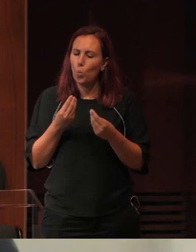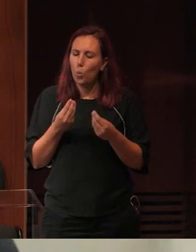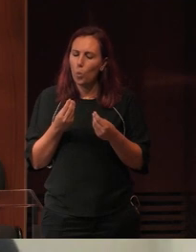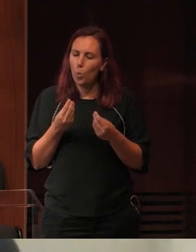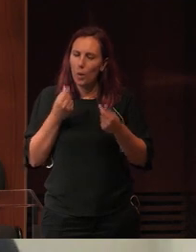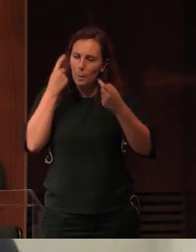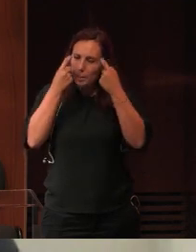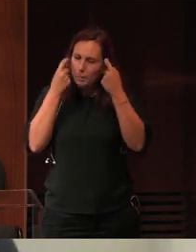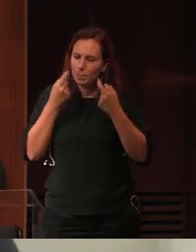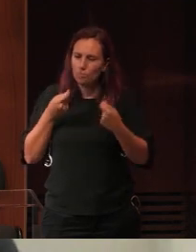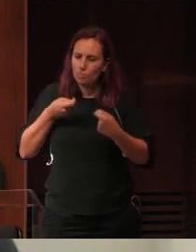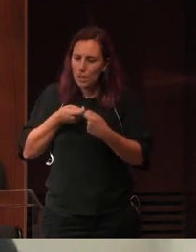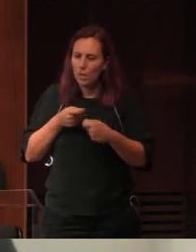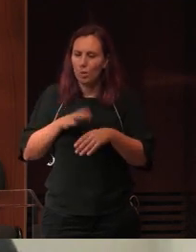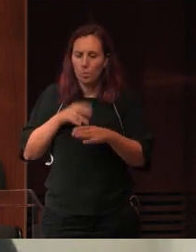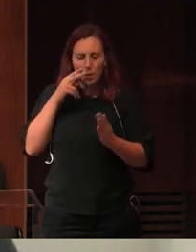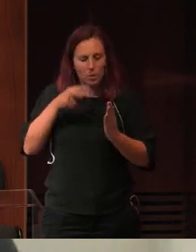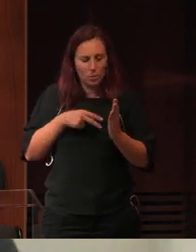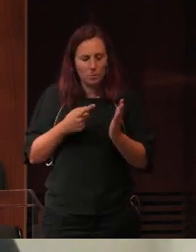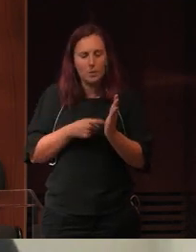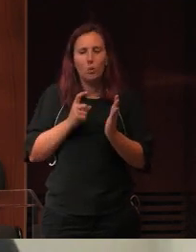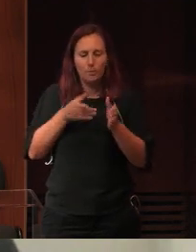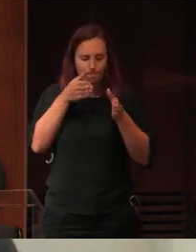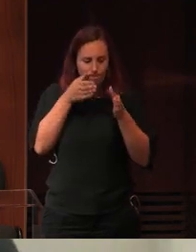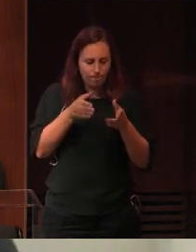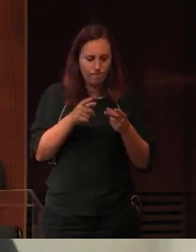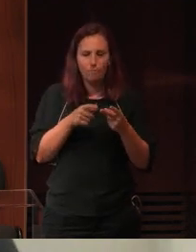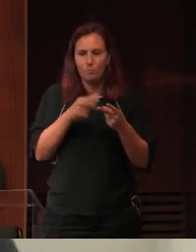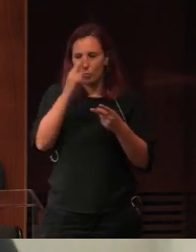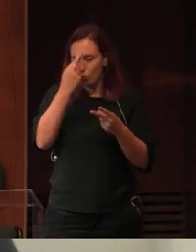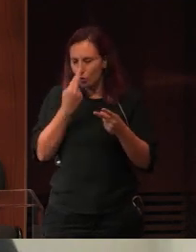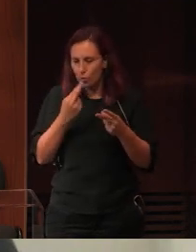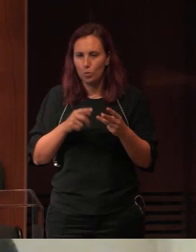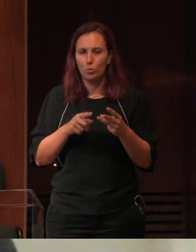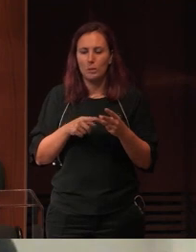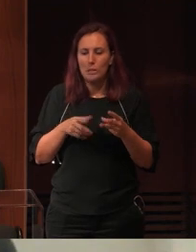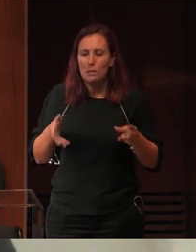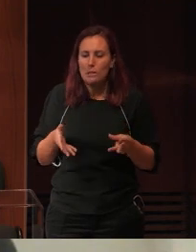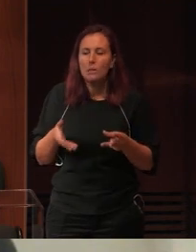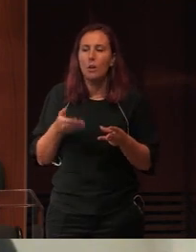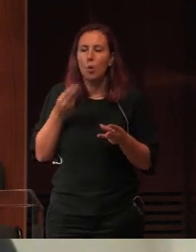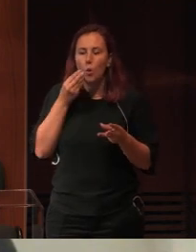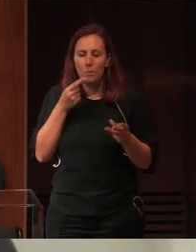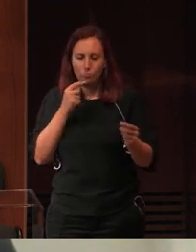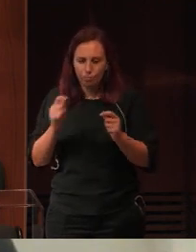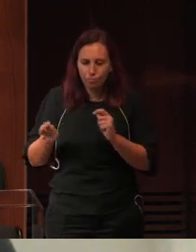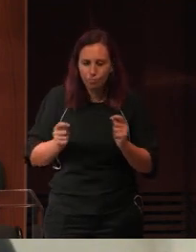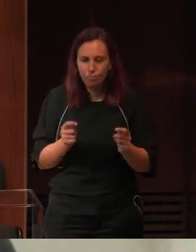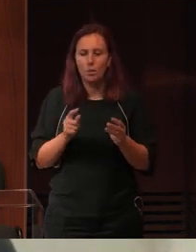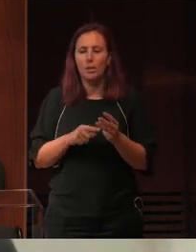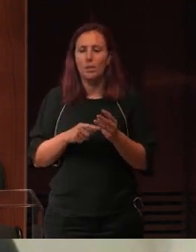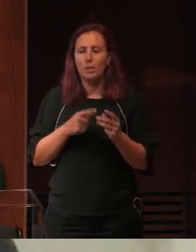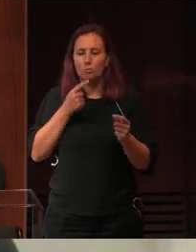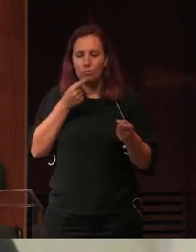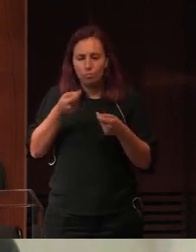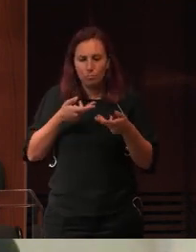pensamento. A leitura requer concentração, requer esforço, é fomentada pelo debate e pela discussão daquilo que